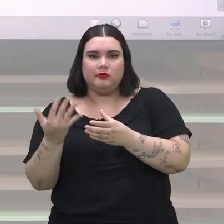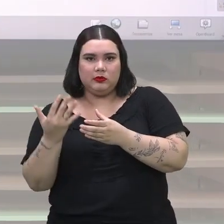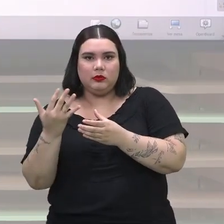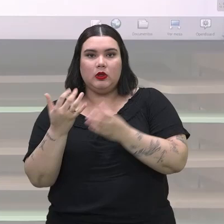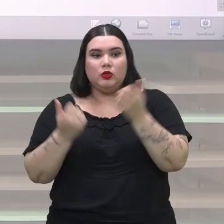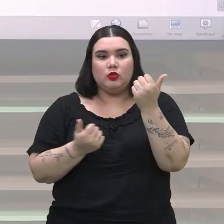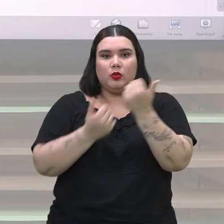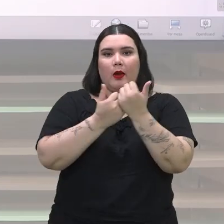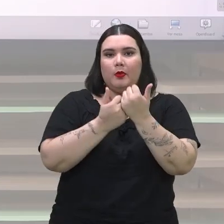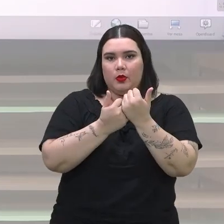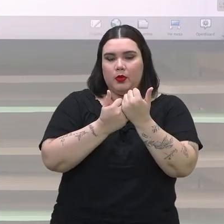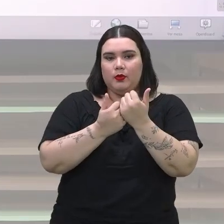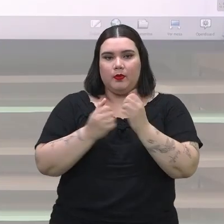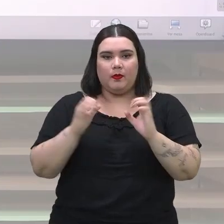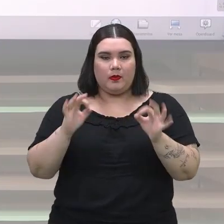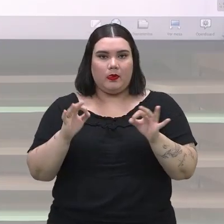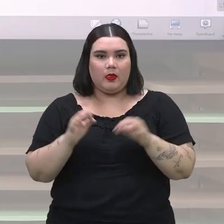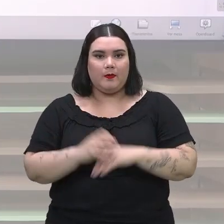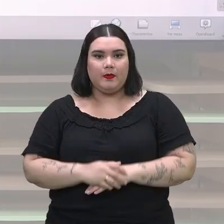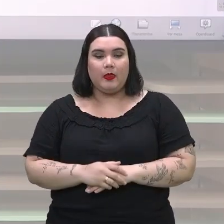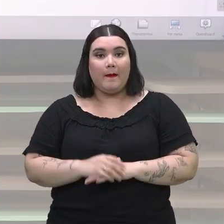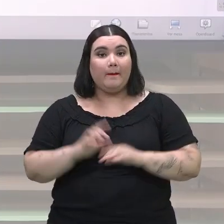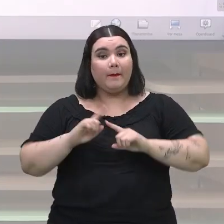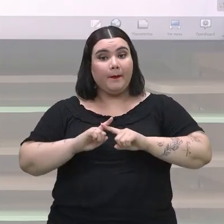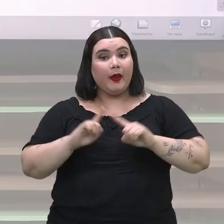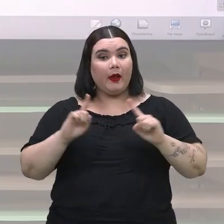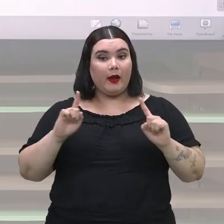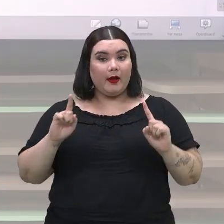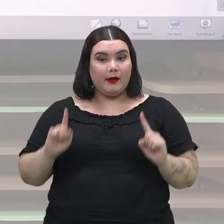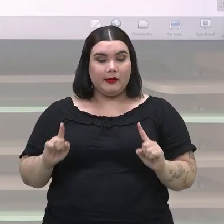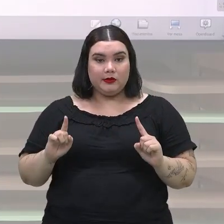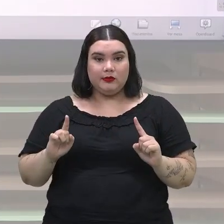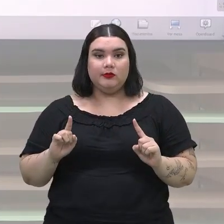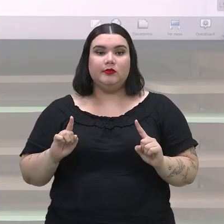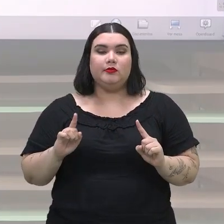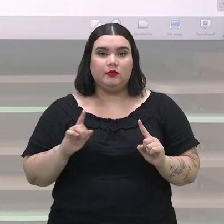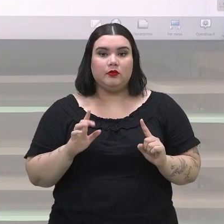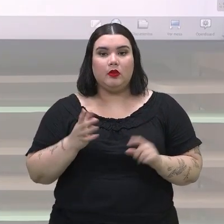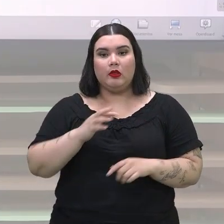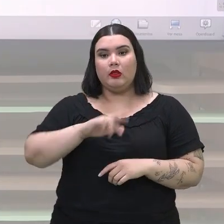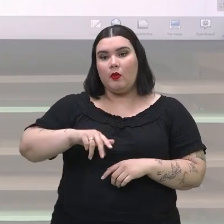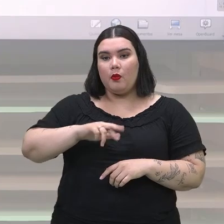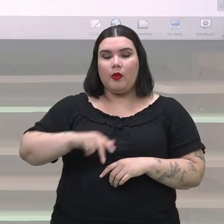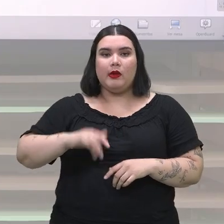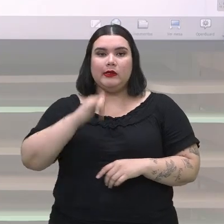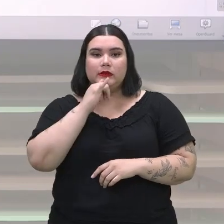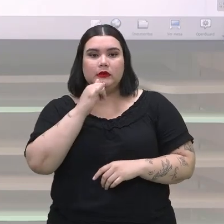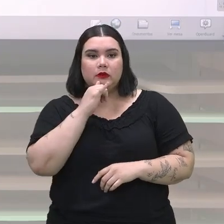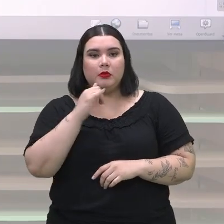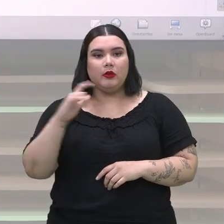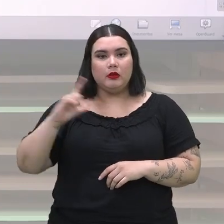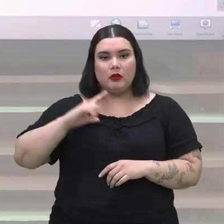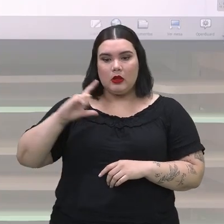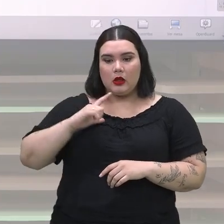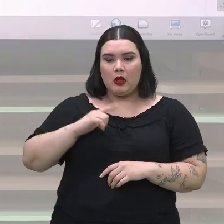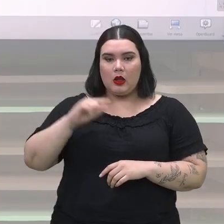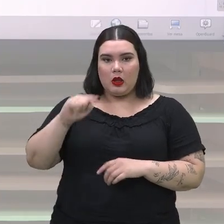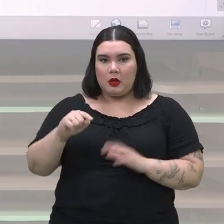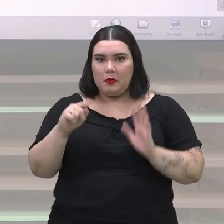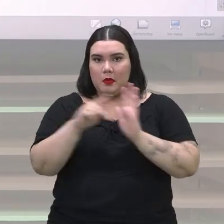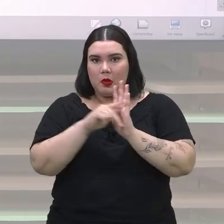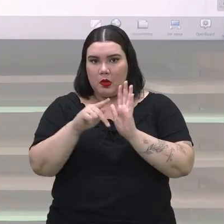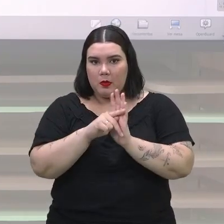determinado experimento. Mas não necessariamente a gente vai ter eventos que tenham justamente